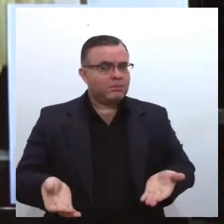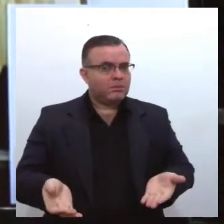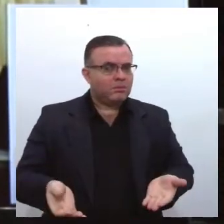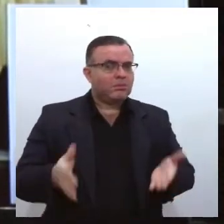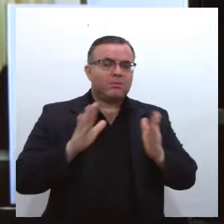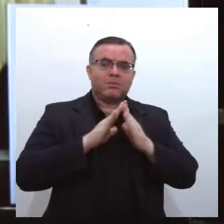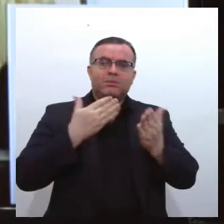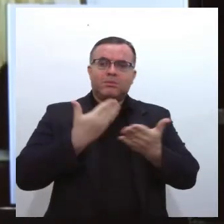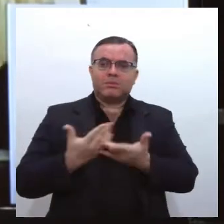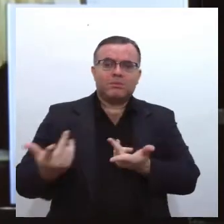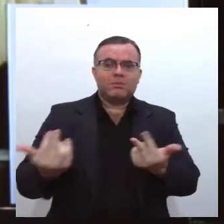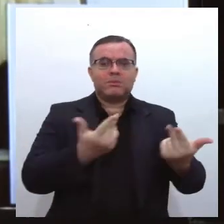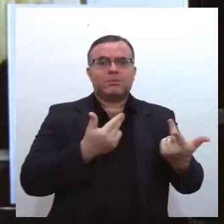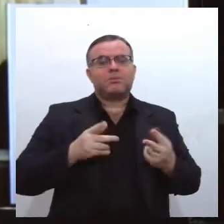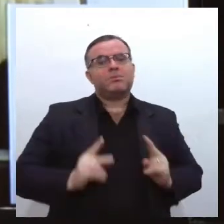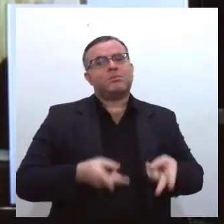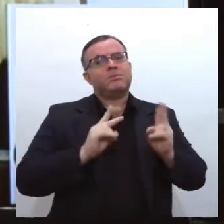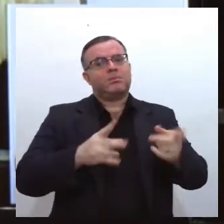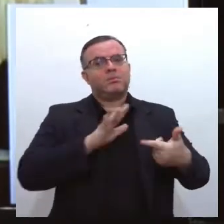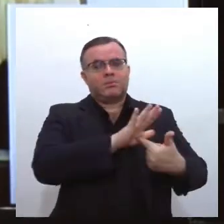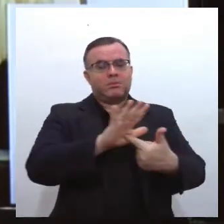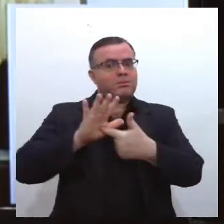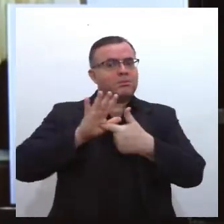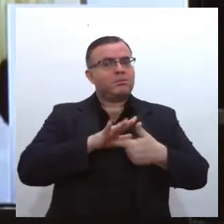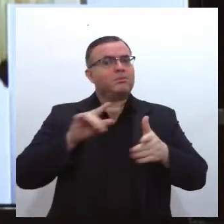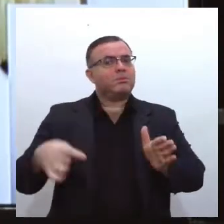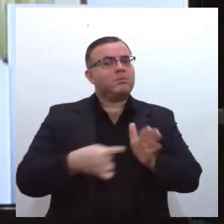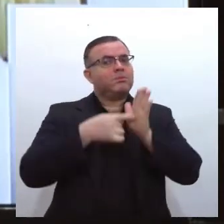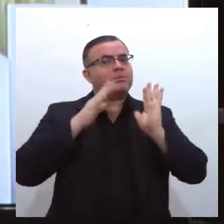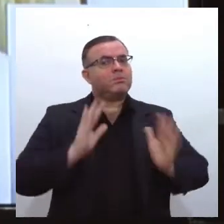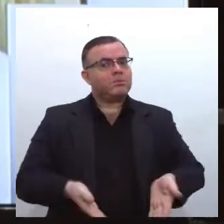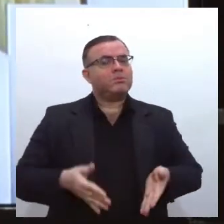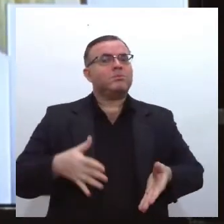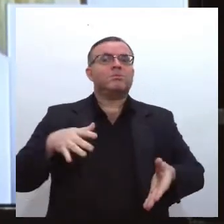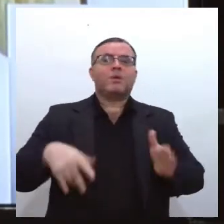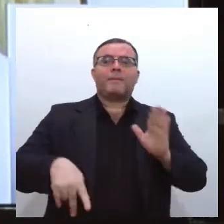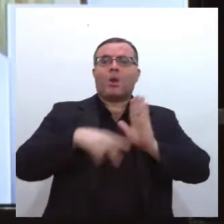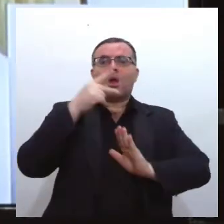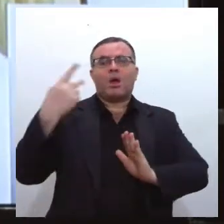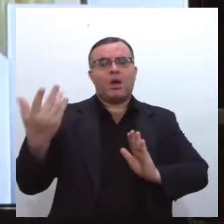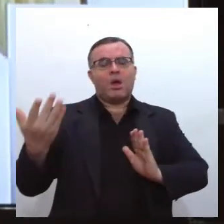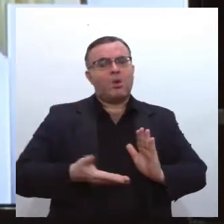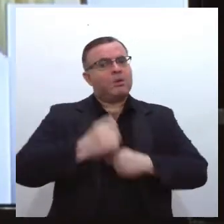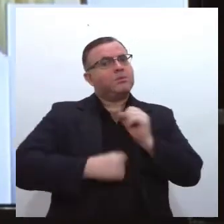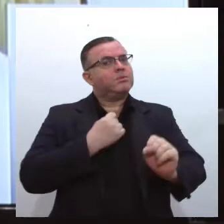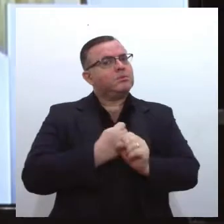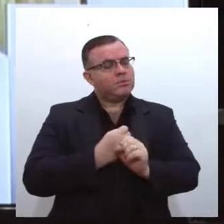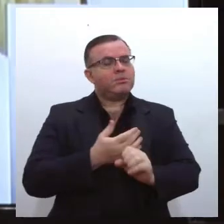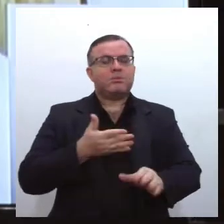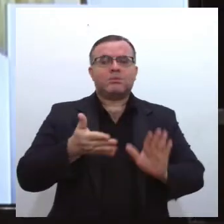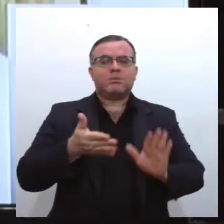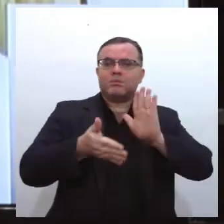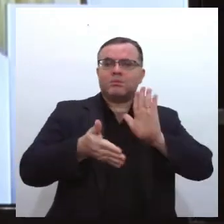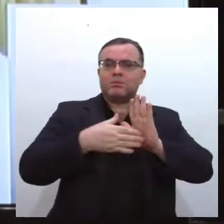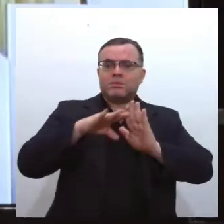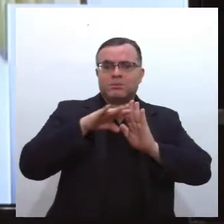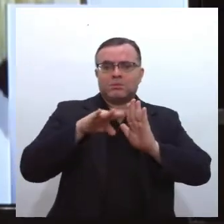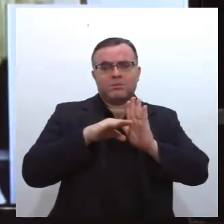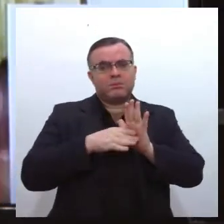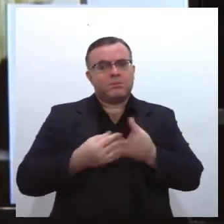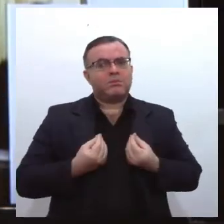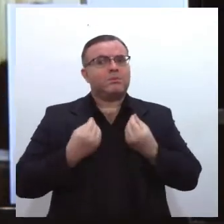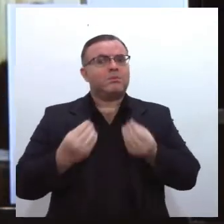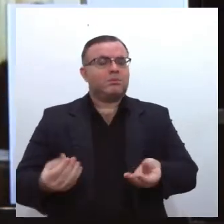escola. Ele relembrou uma indicação de sua autoria, protocolada este ano, que propõe ao governo do Estado a criação do plano